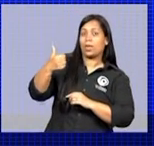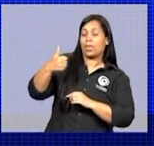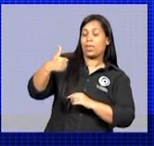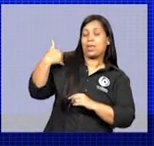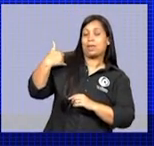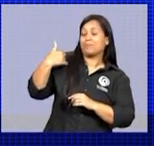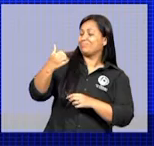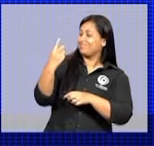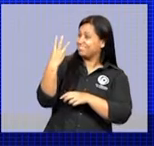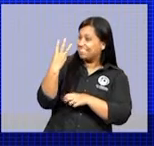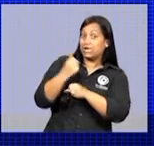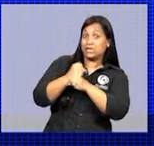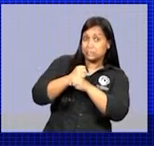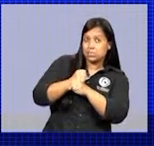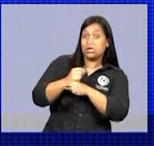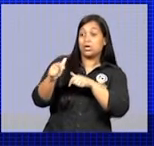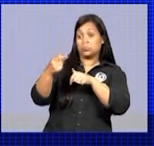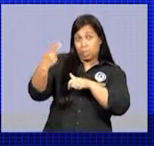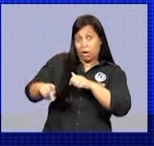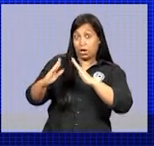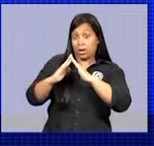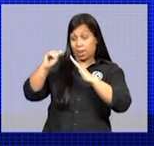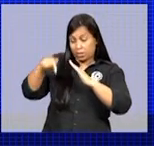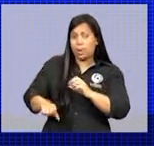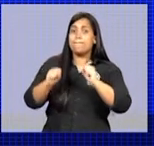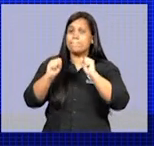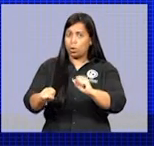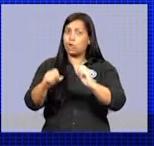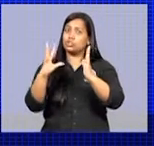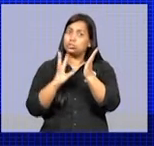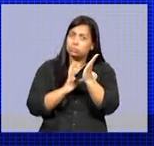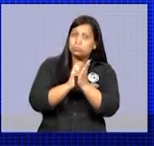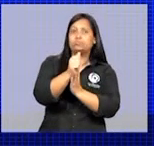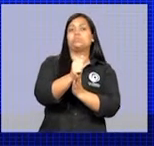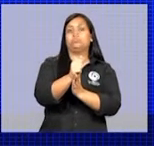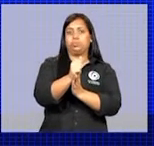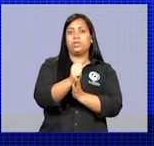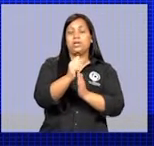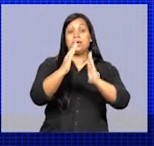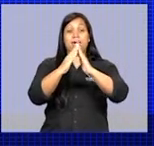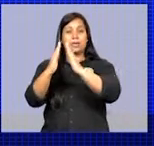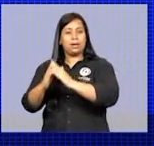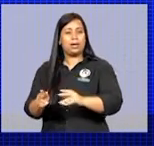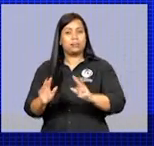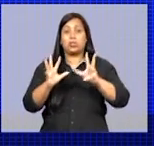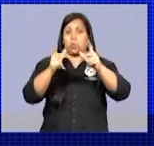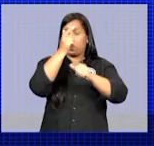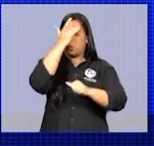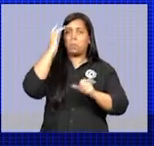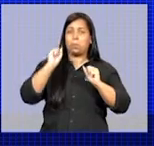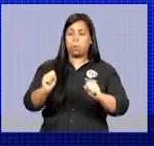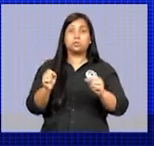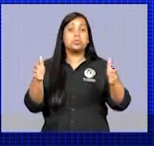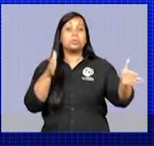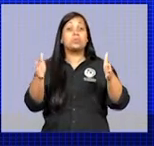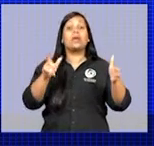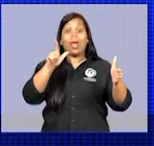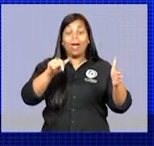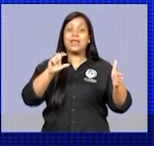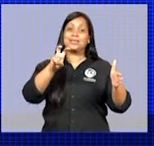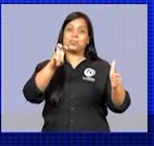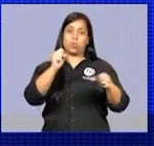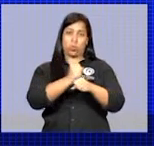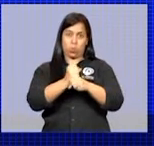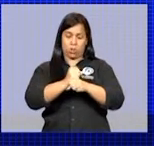residência no município podem se inscrever em planos habitacionais populares. Atualmente, o período mínimo é de cinco